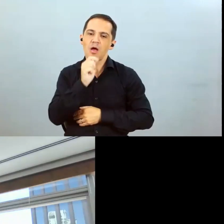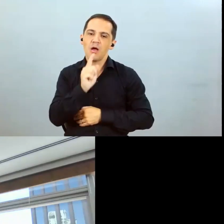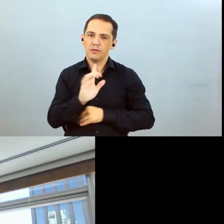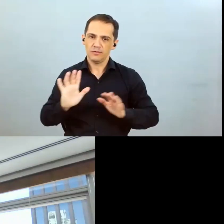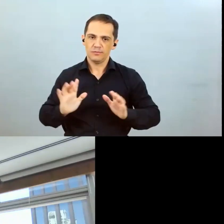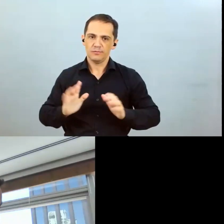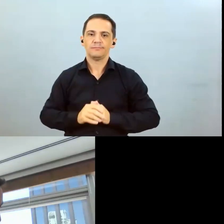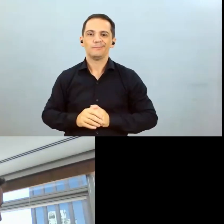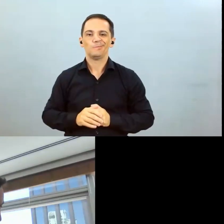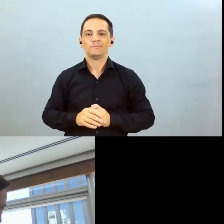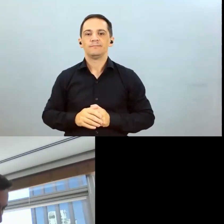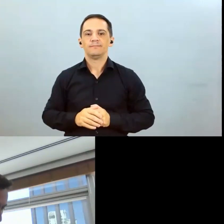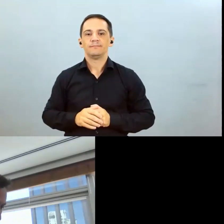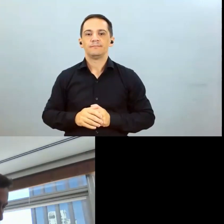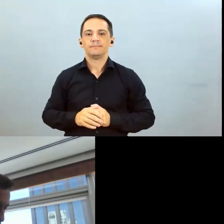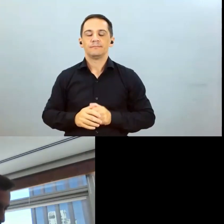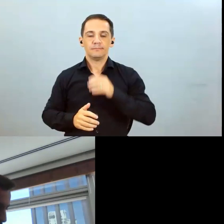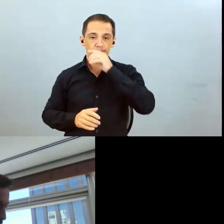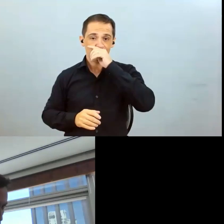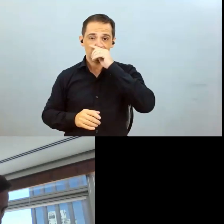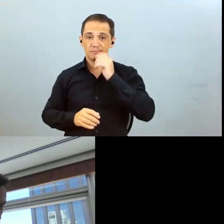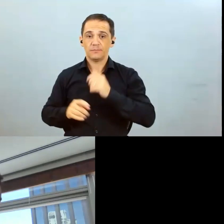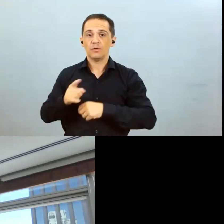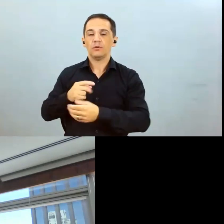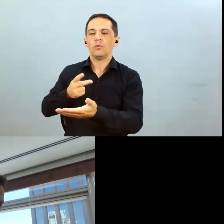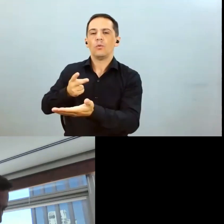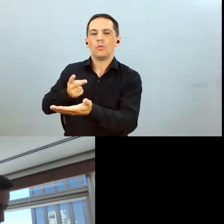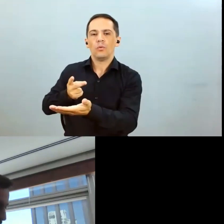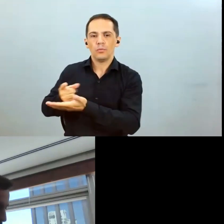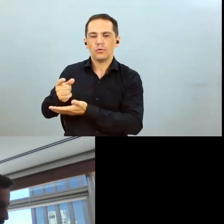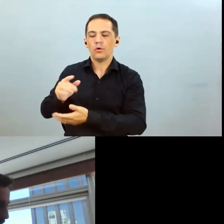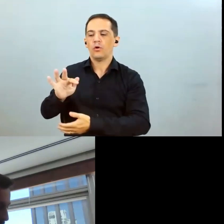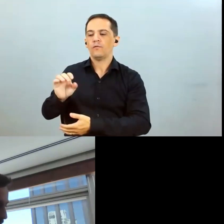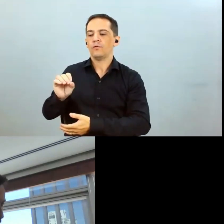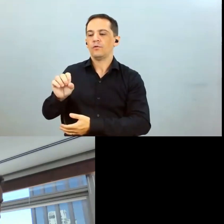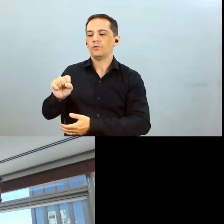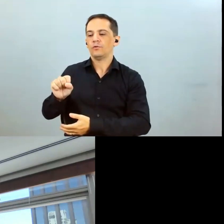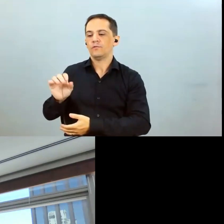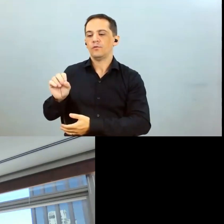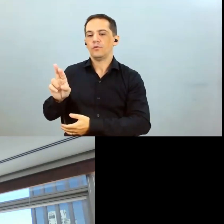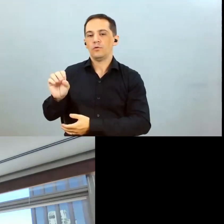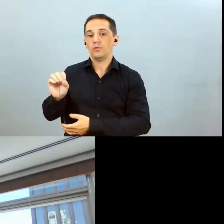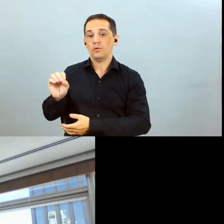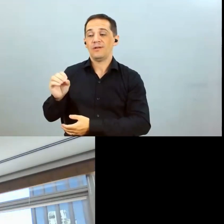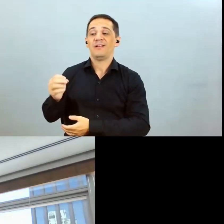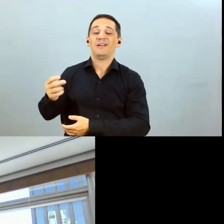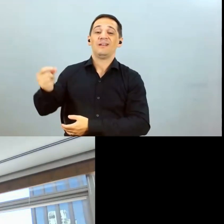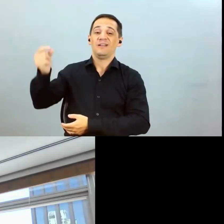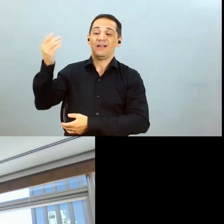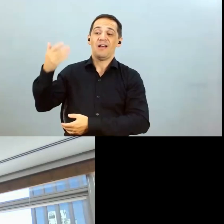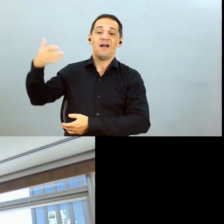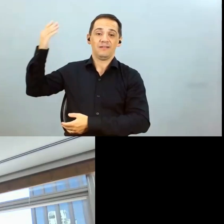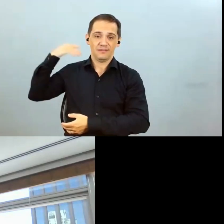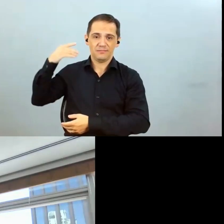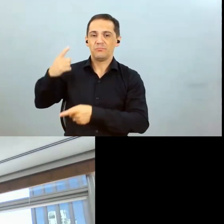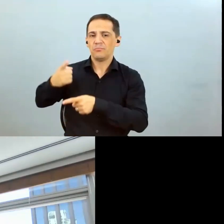asseguramos a fixação de custos. A gente comprou lá o Super Simples, o Fósforo, lá atrás, porque nós pegamos a parte